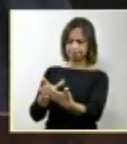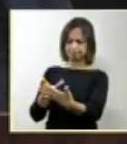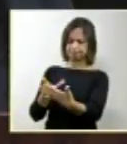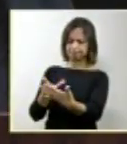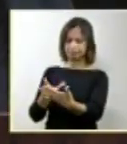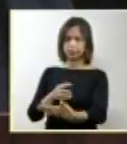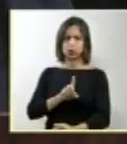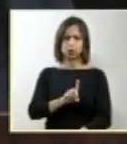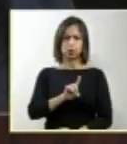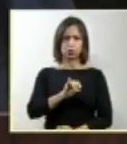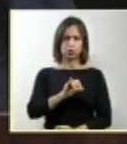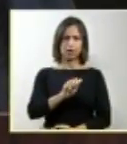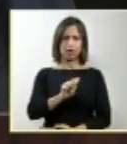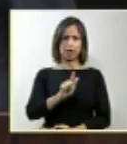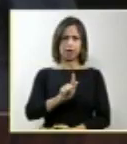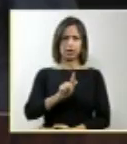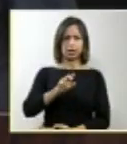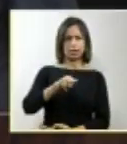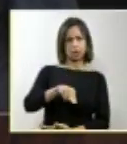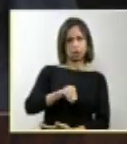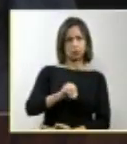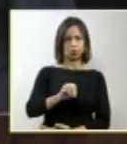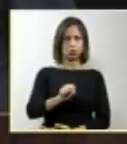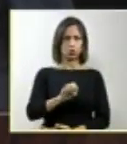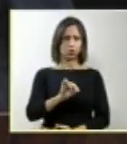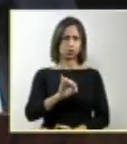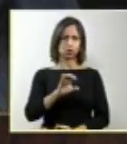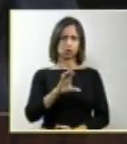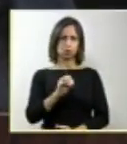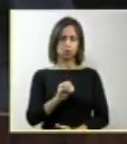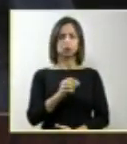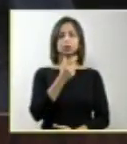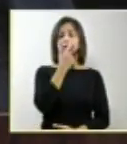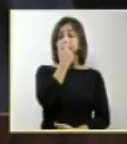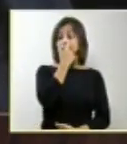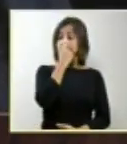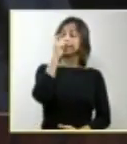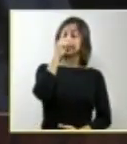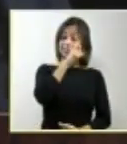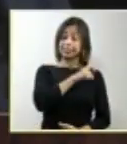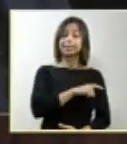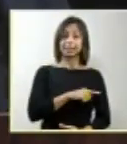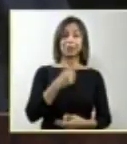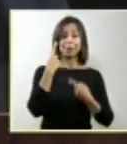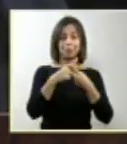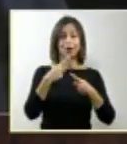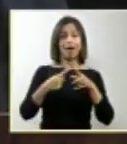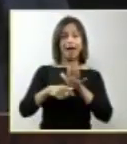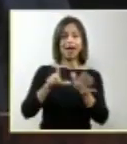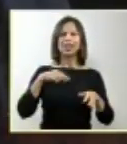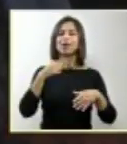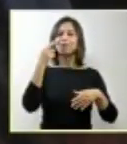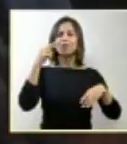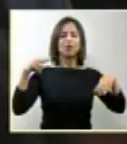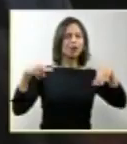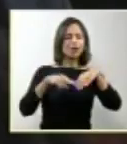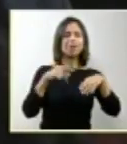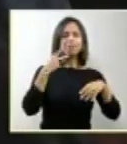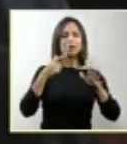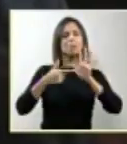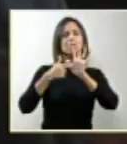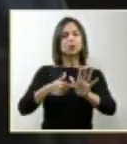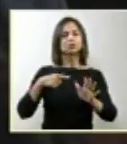Particularmente quando se trata de diagnóstico por imagem, como o eminente professor que está na tribuna